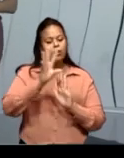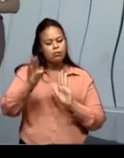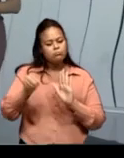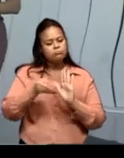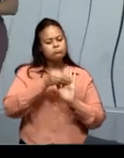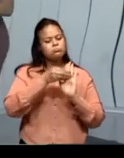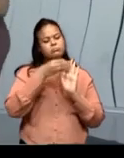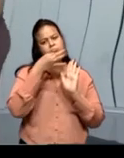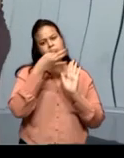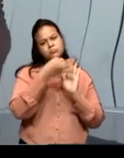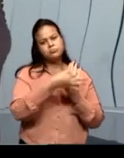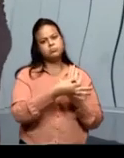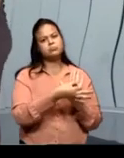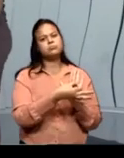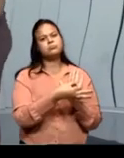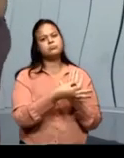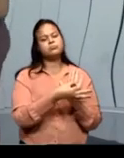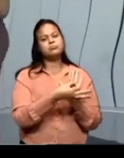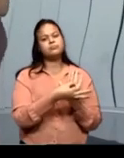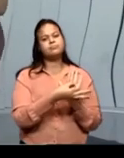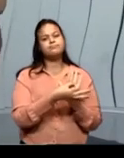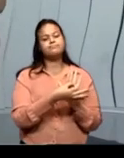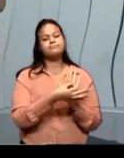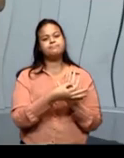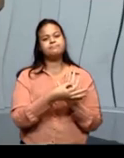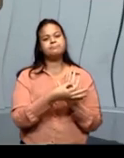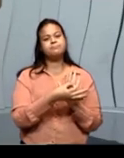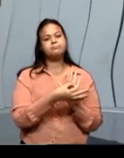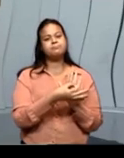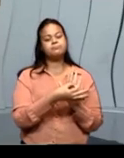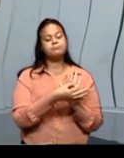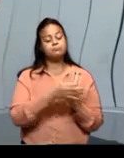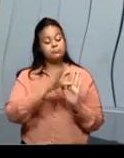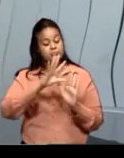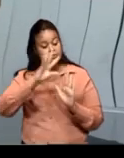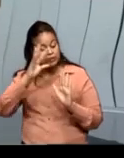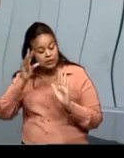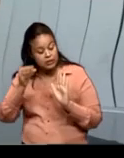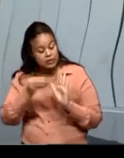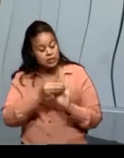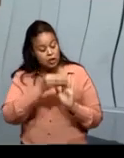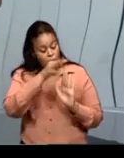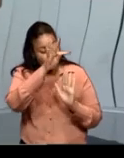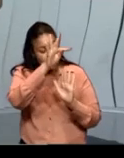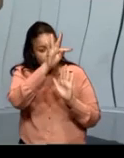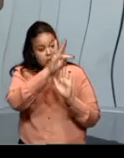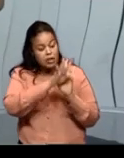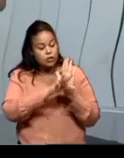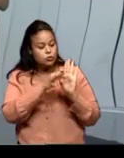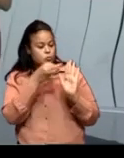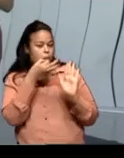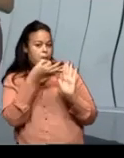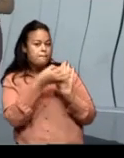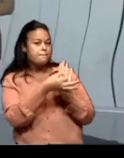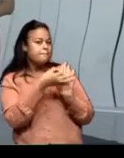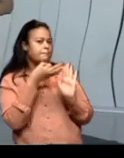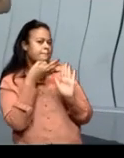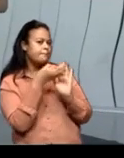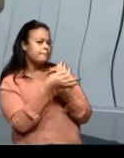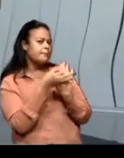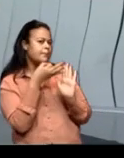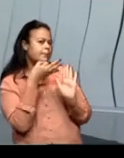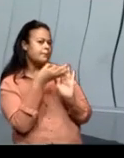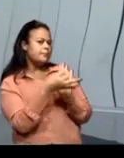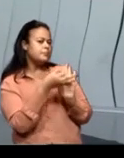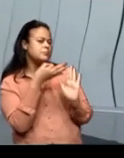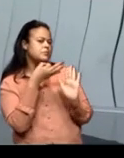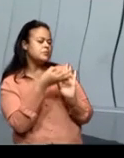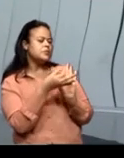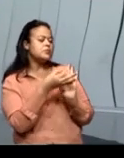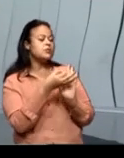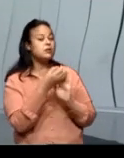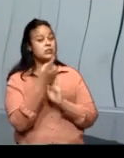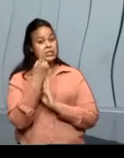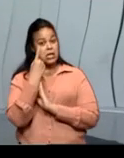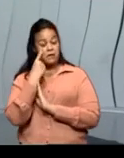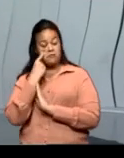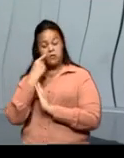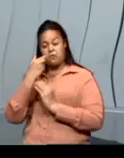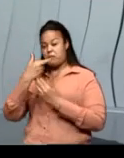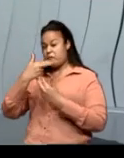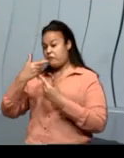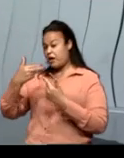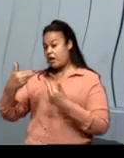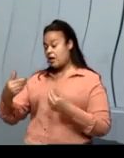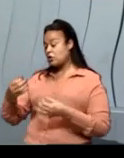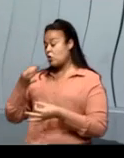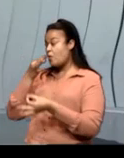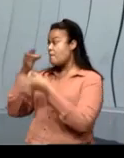resenha crítica. E aí a resenha é um texto opinativo. Vocês viram em vários momentos a